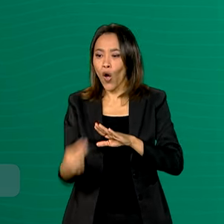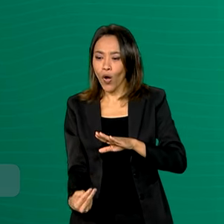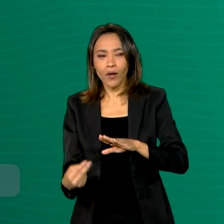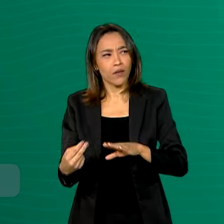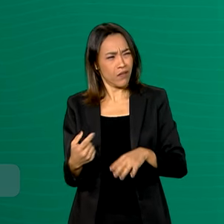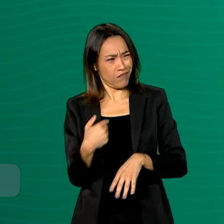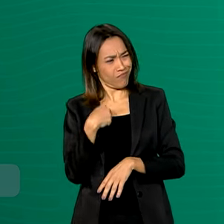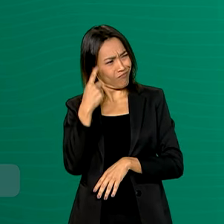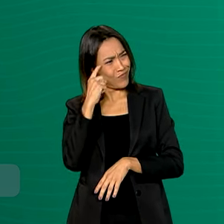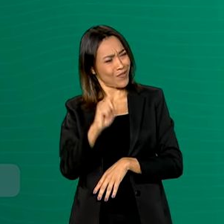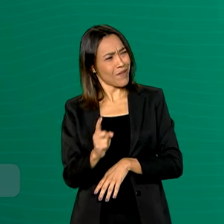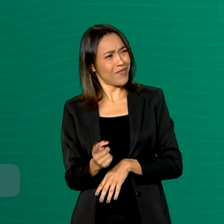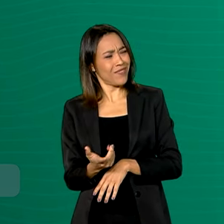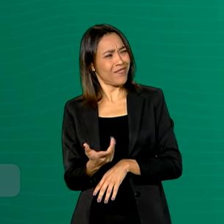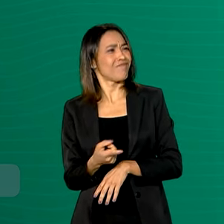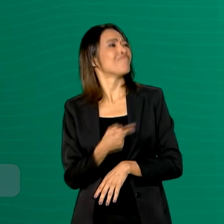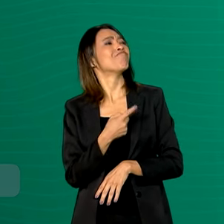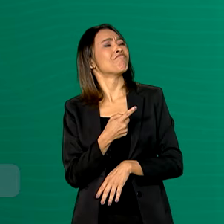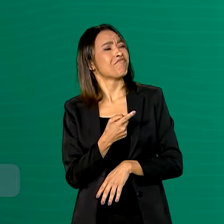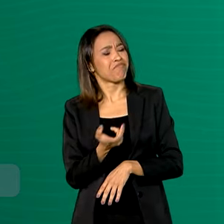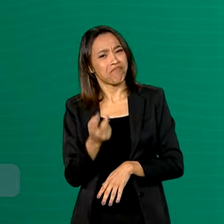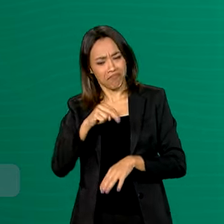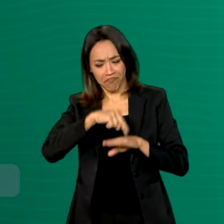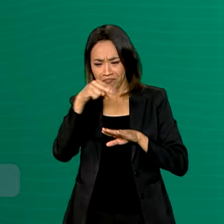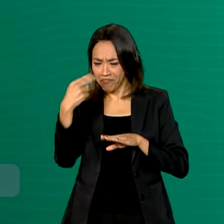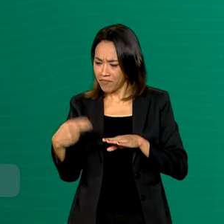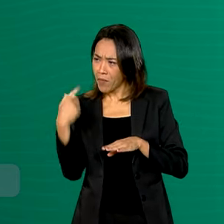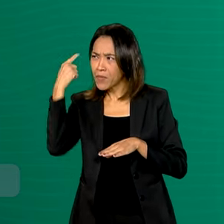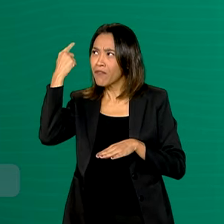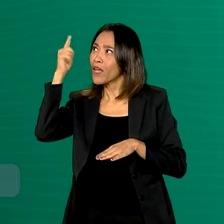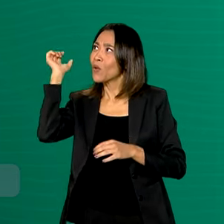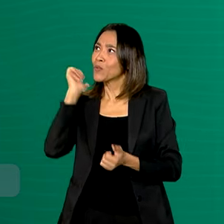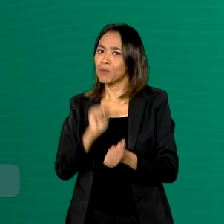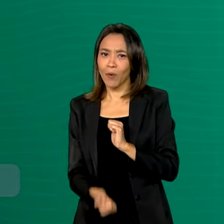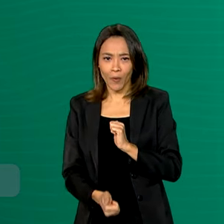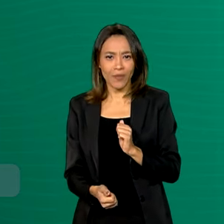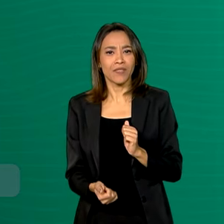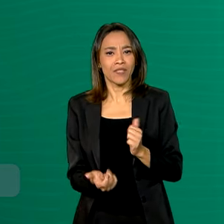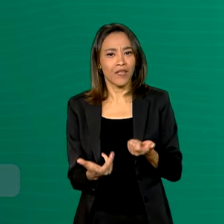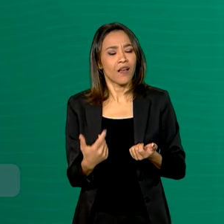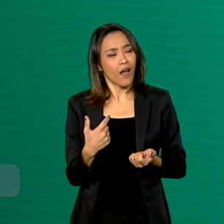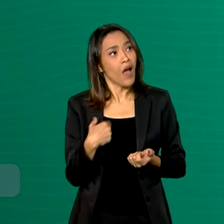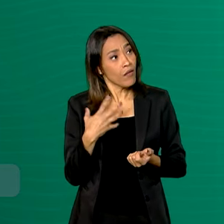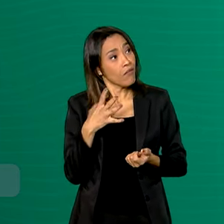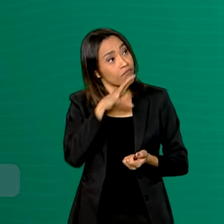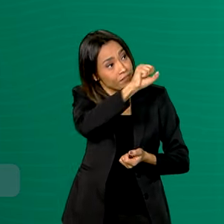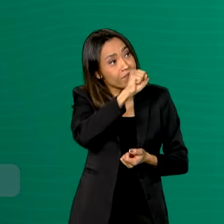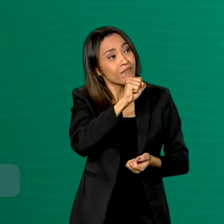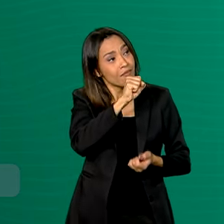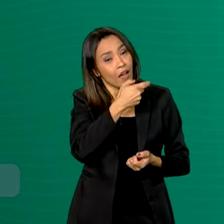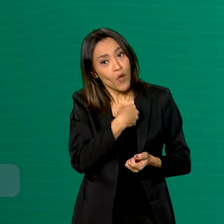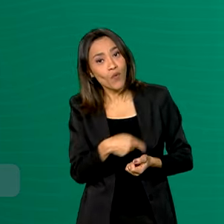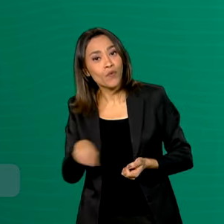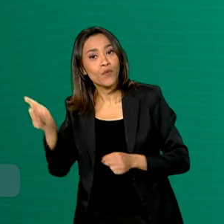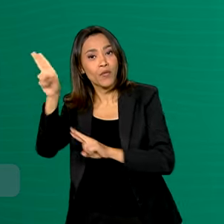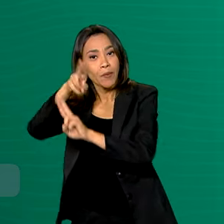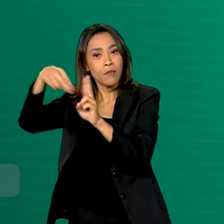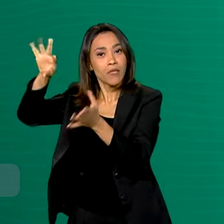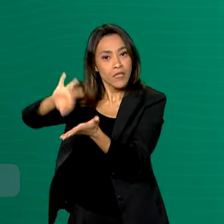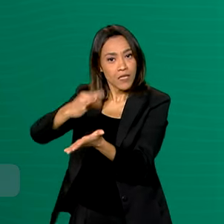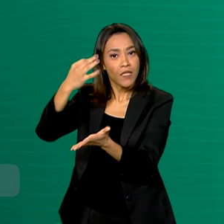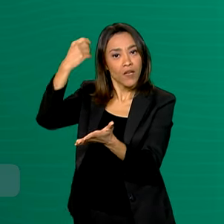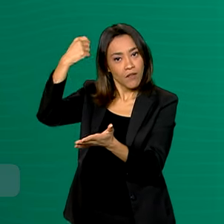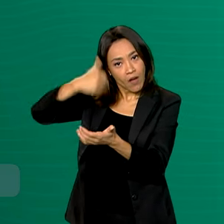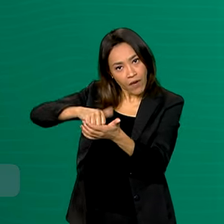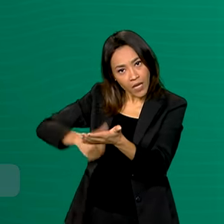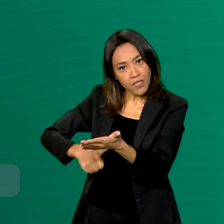na época eu nem sabia que era saltos ornamentais, achei que era outro esporte. Tanto é que eu não fui com sunga. E aí eu fui lá na UNB, fiz a seletiva, passei